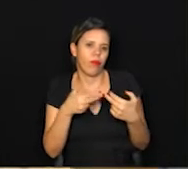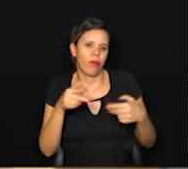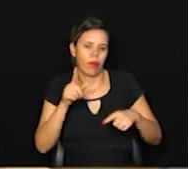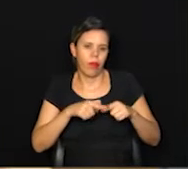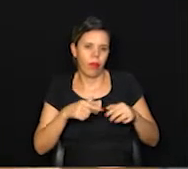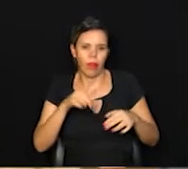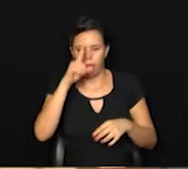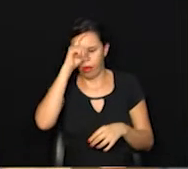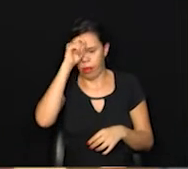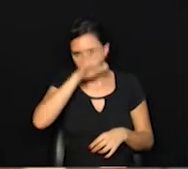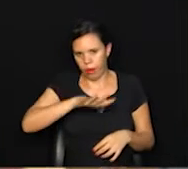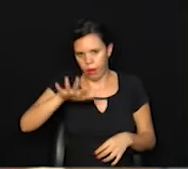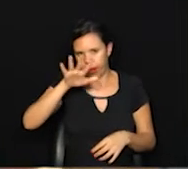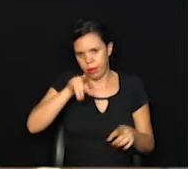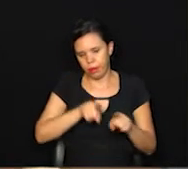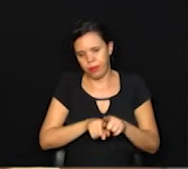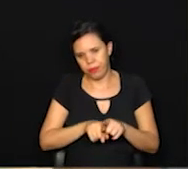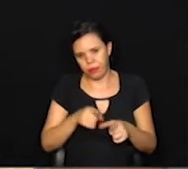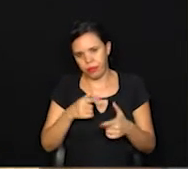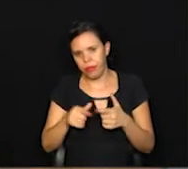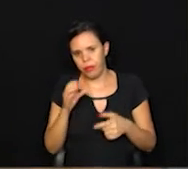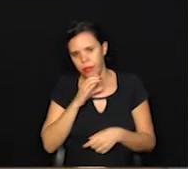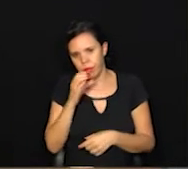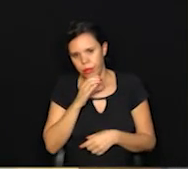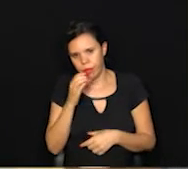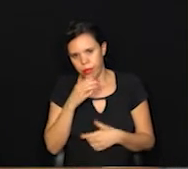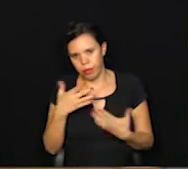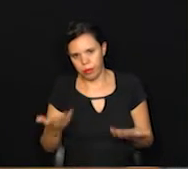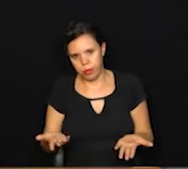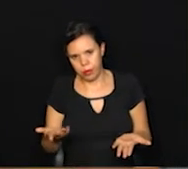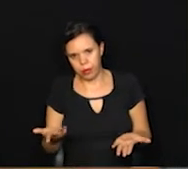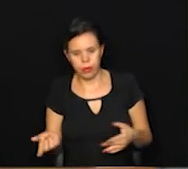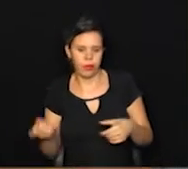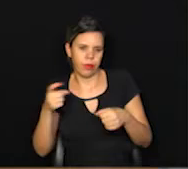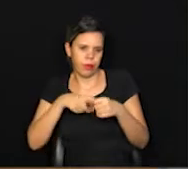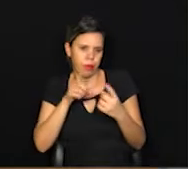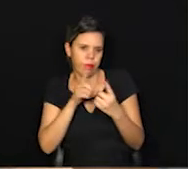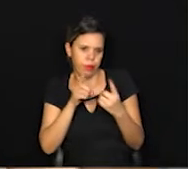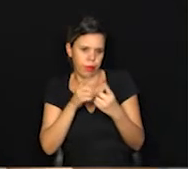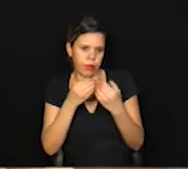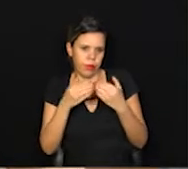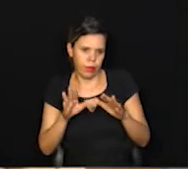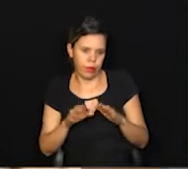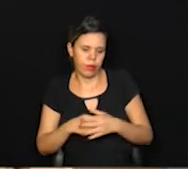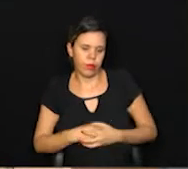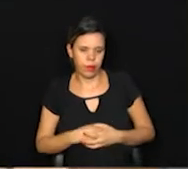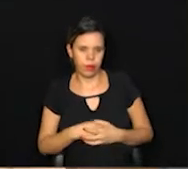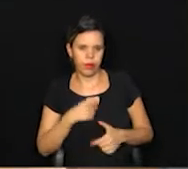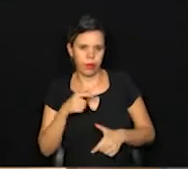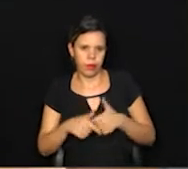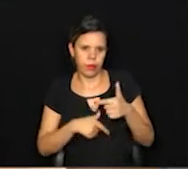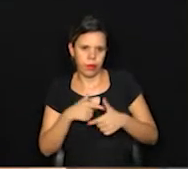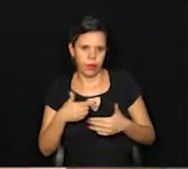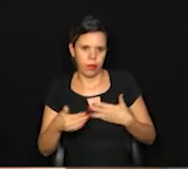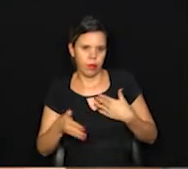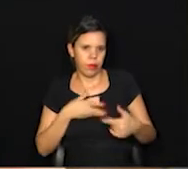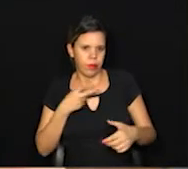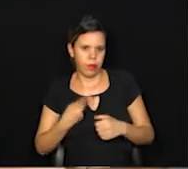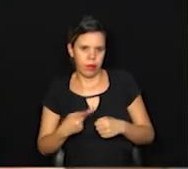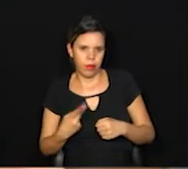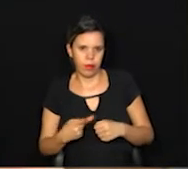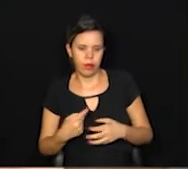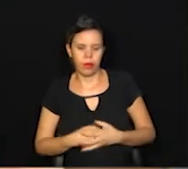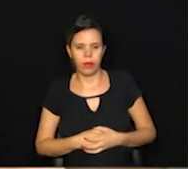hospitalares e também as situações de emergência, volta a ter autorização para todo e qualquer produto.